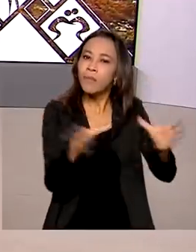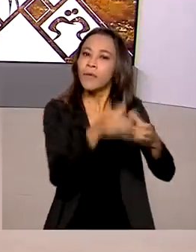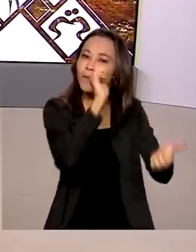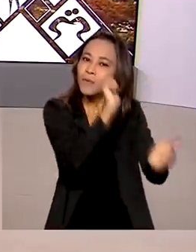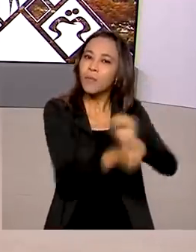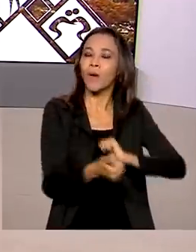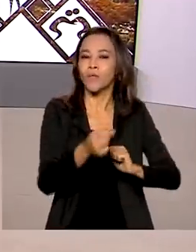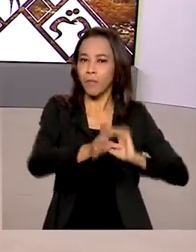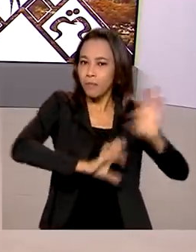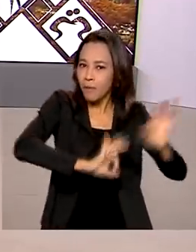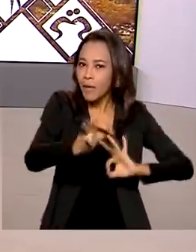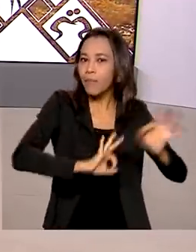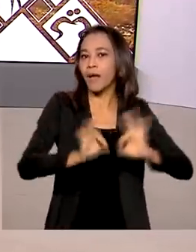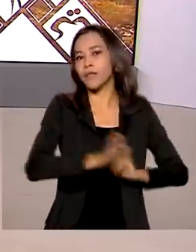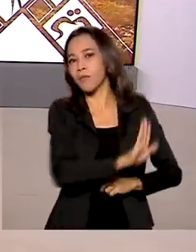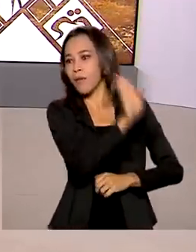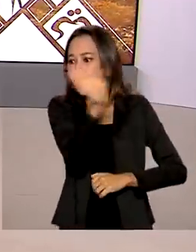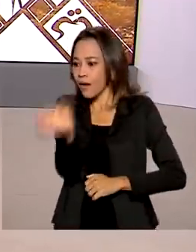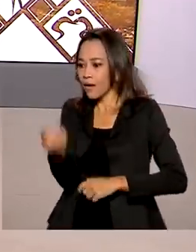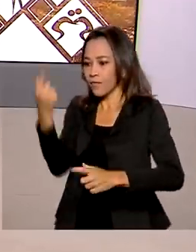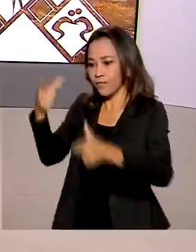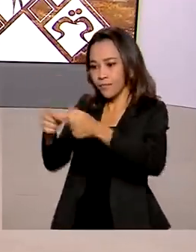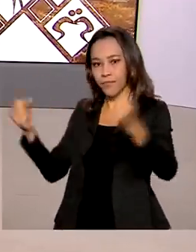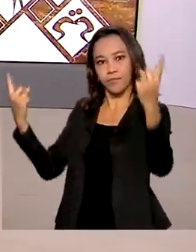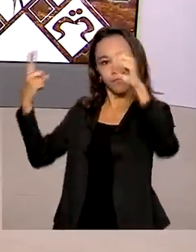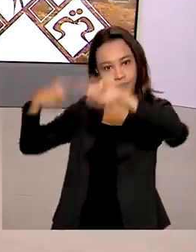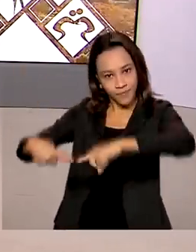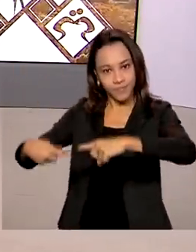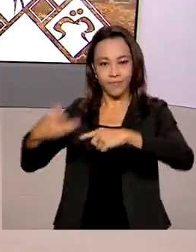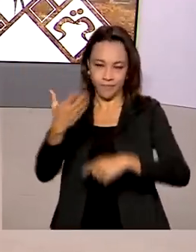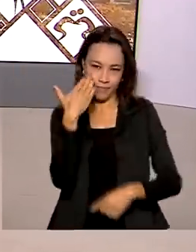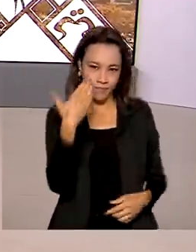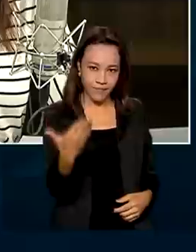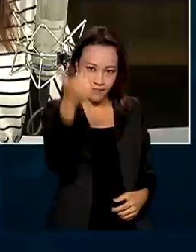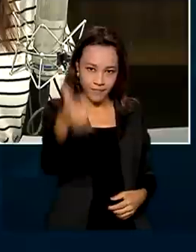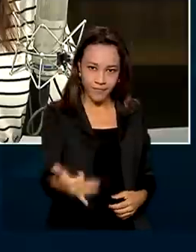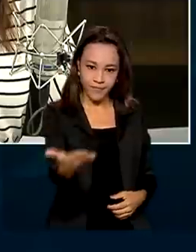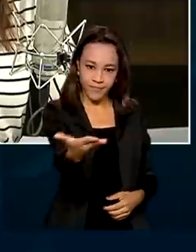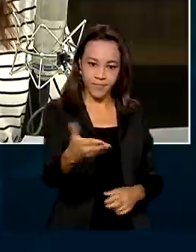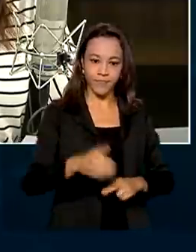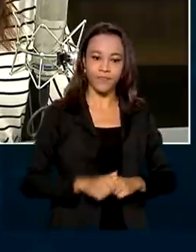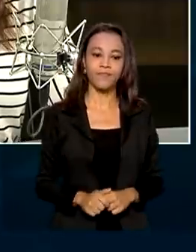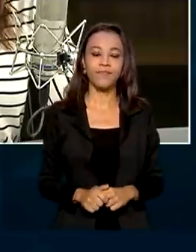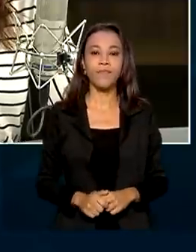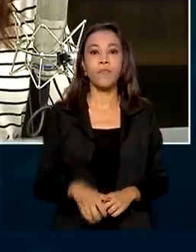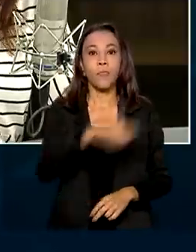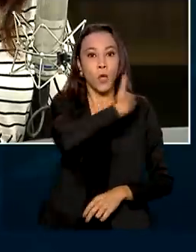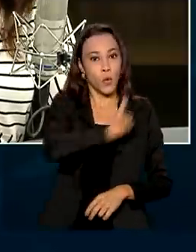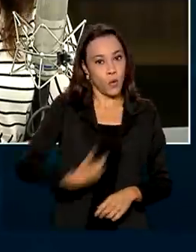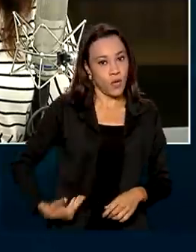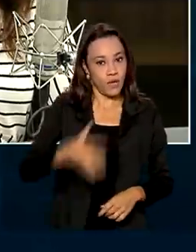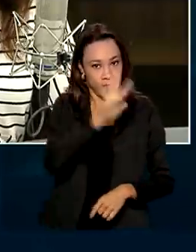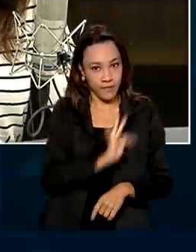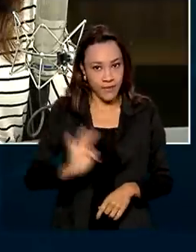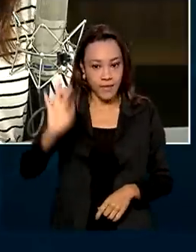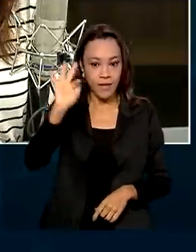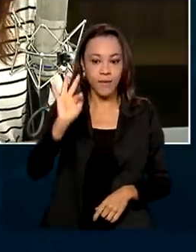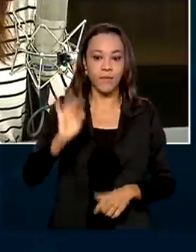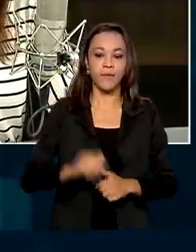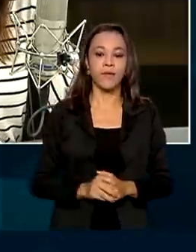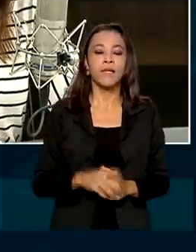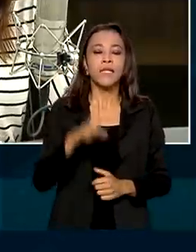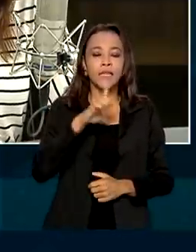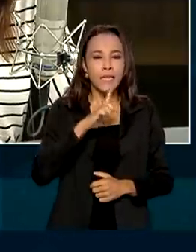e à preparação para as competições. Vamos ouvir o ministro. O governo federal tem sido o maior